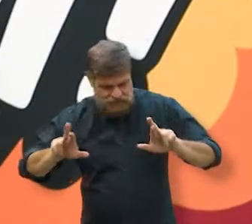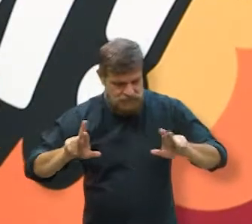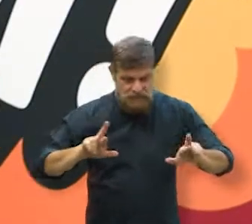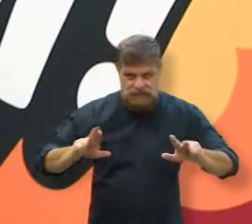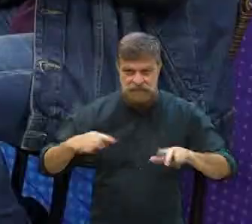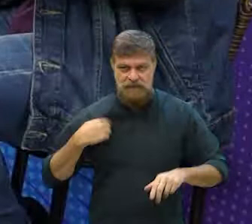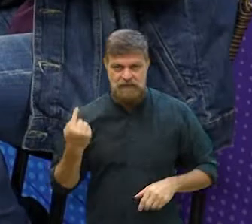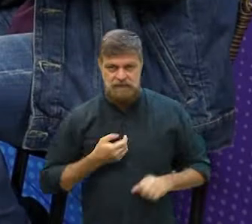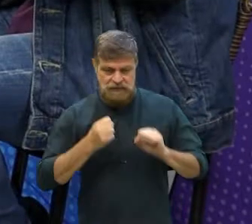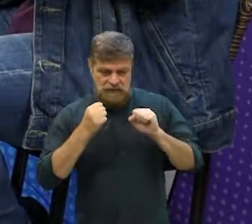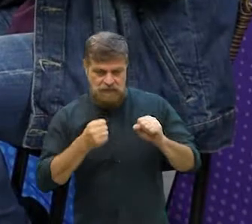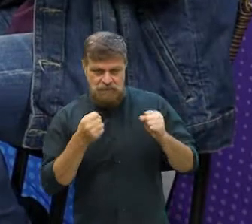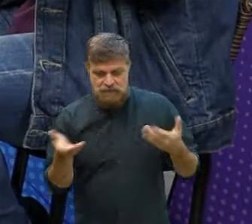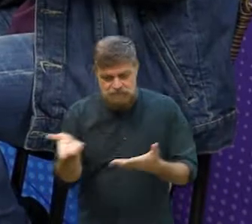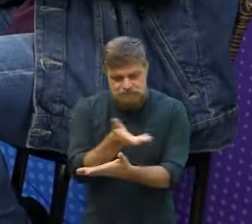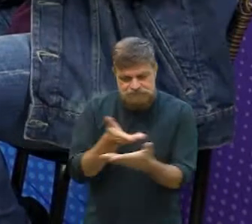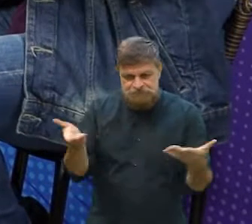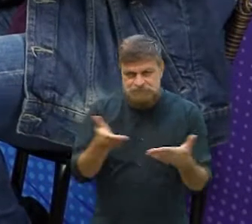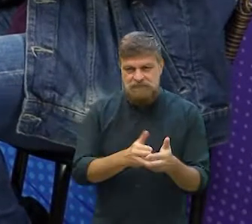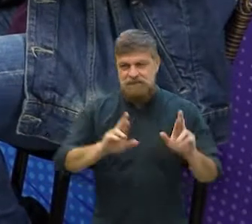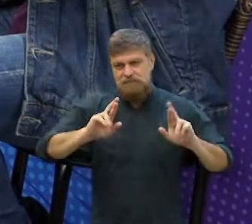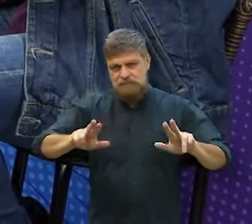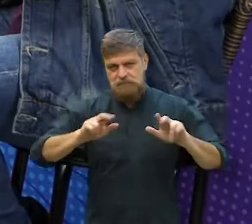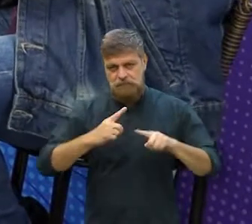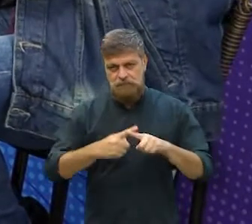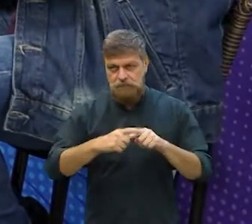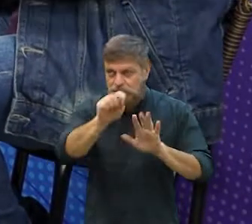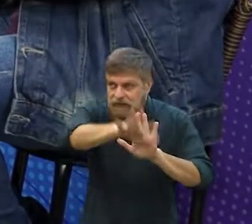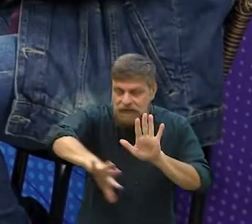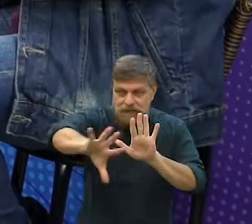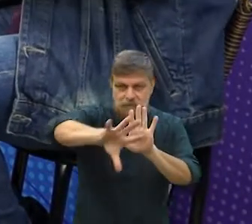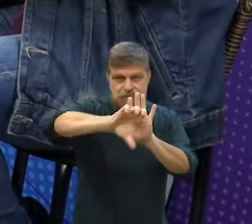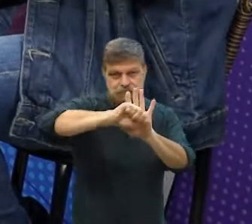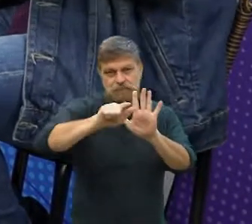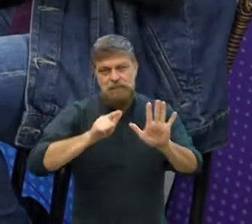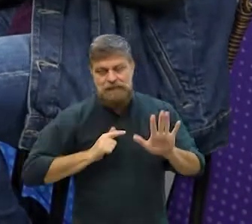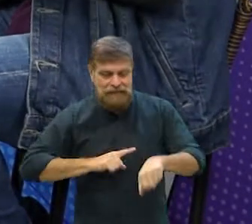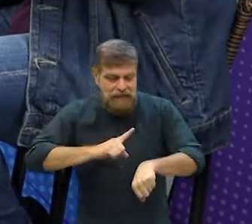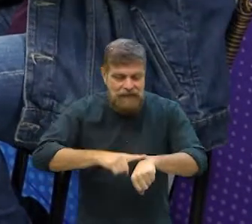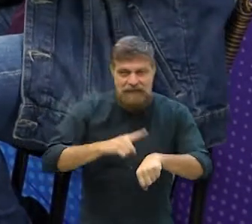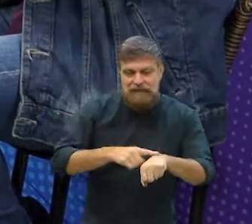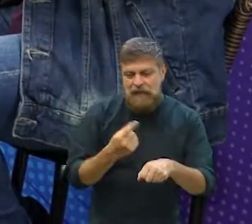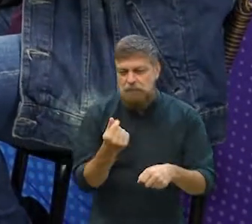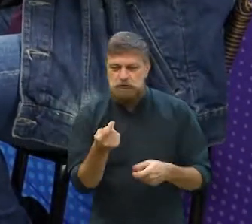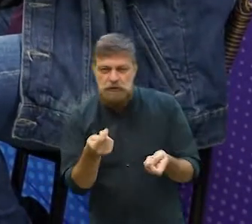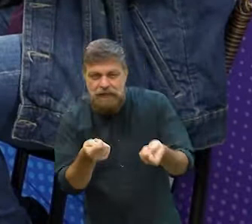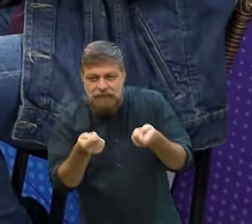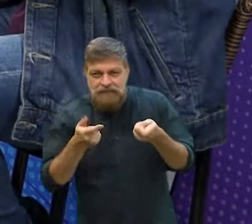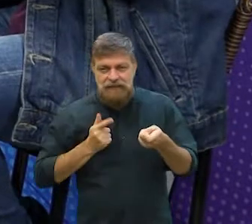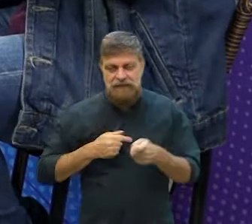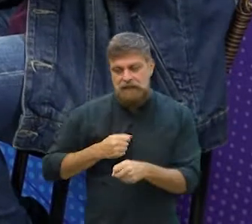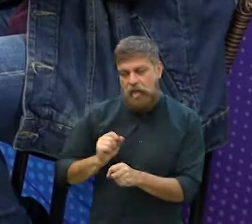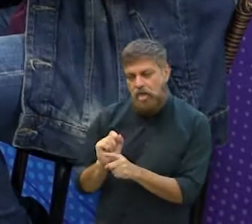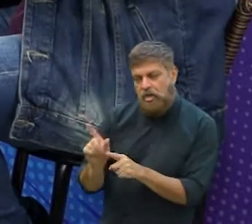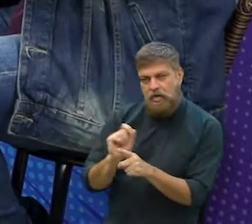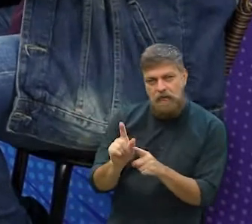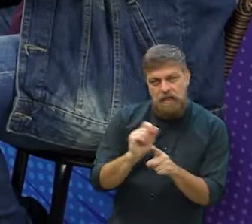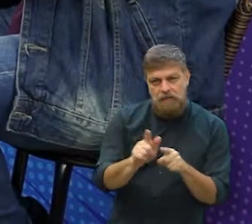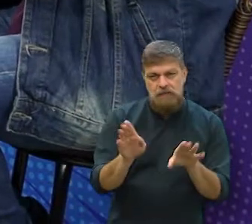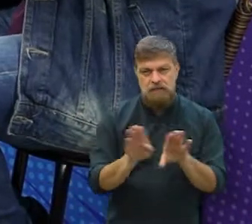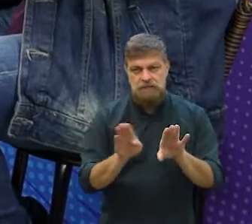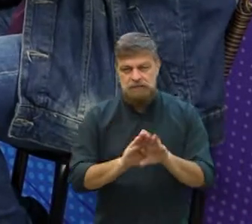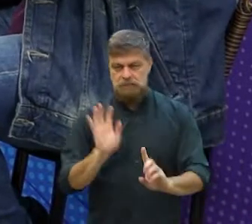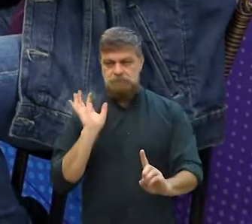aí a gente pode até discutir essas diferenças, porque a questão do audiovisual é questão de tempo, de orçamento, de locações,